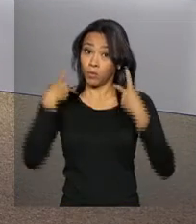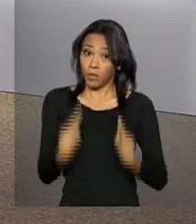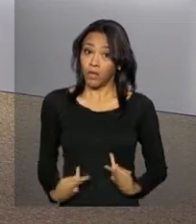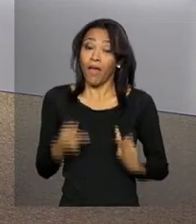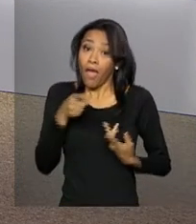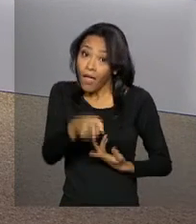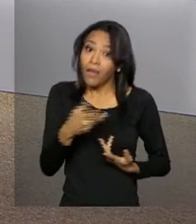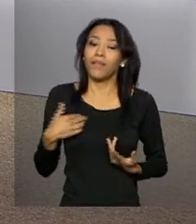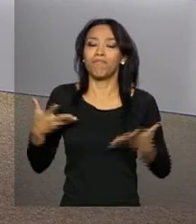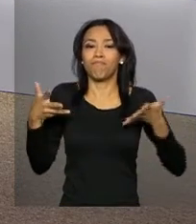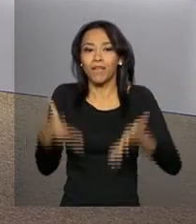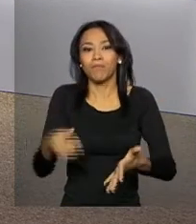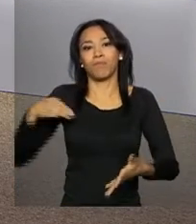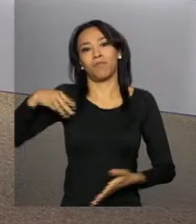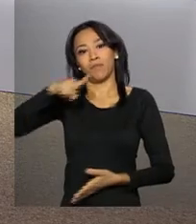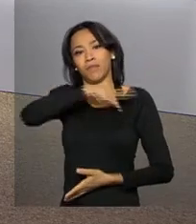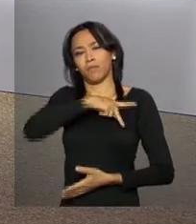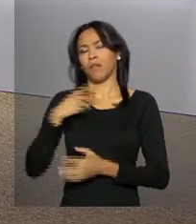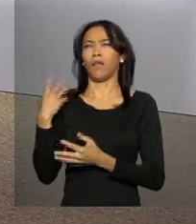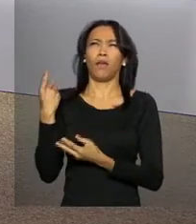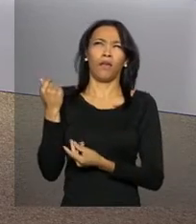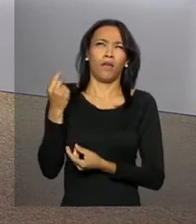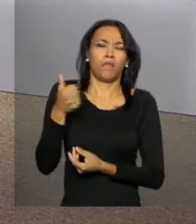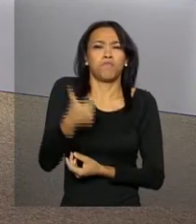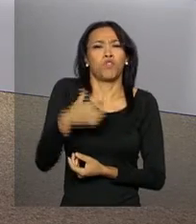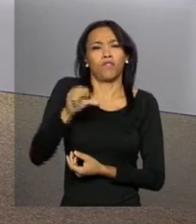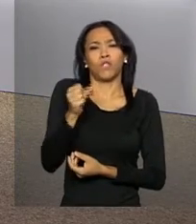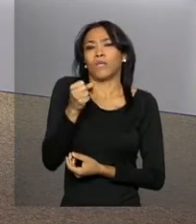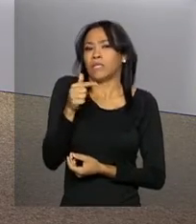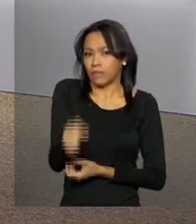integra o Ministério Público Federal desde 1987.